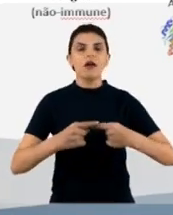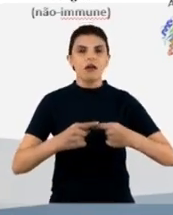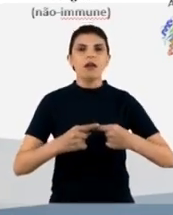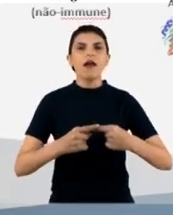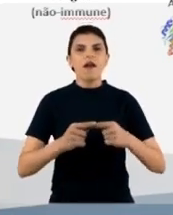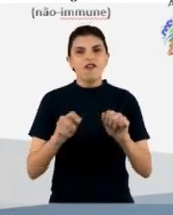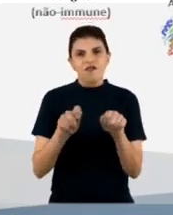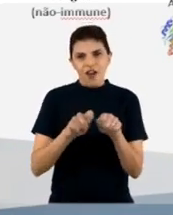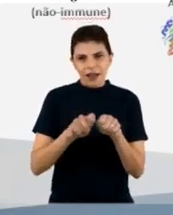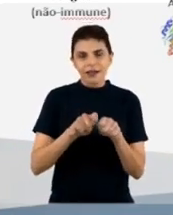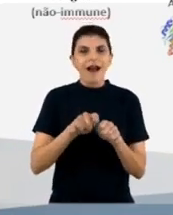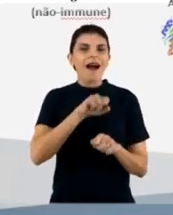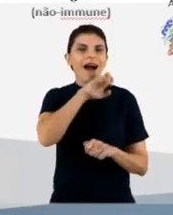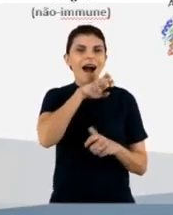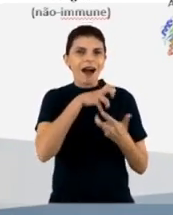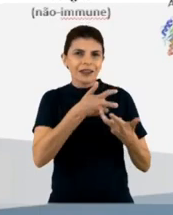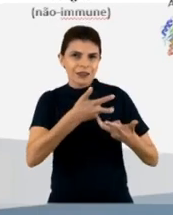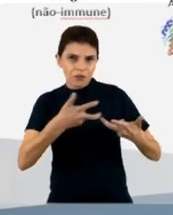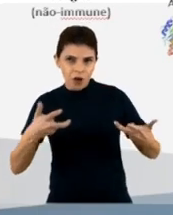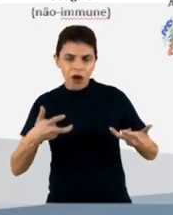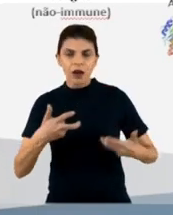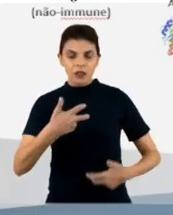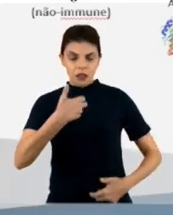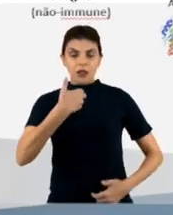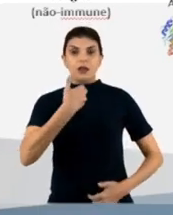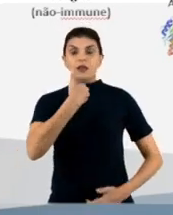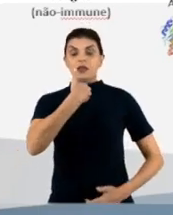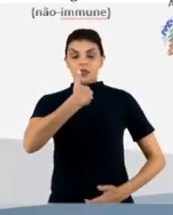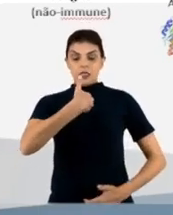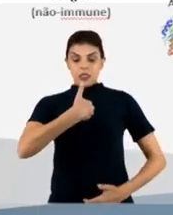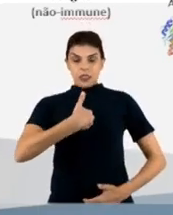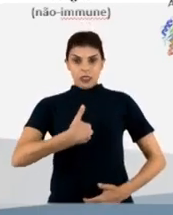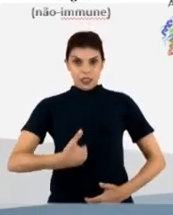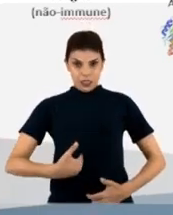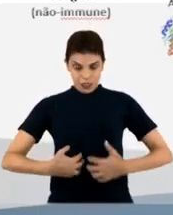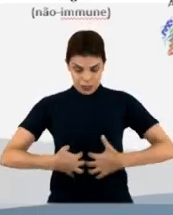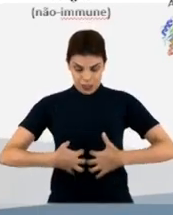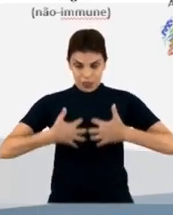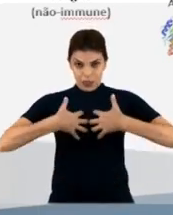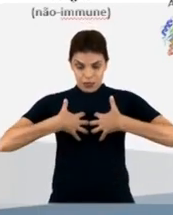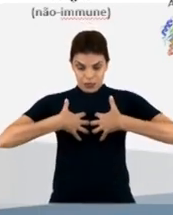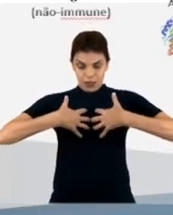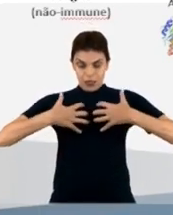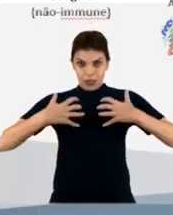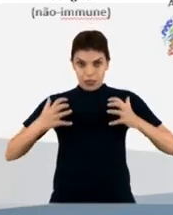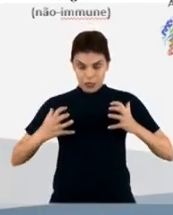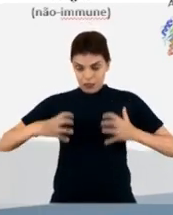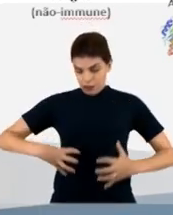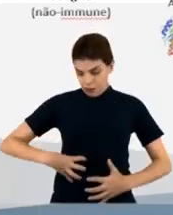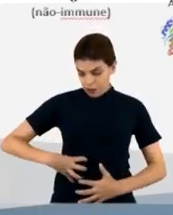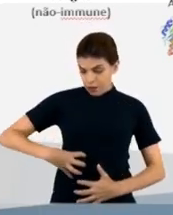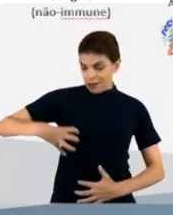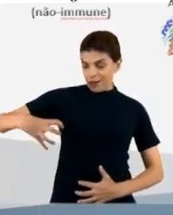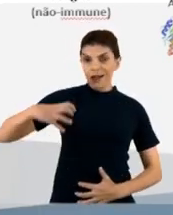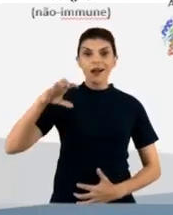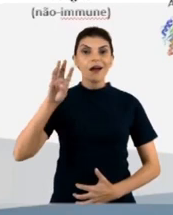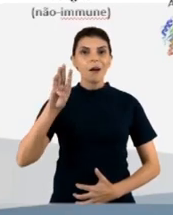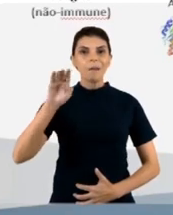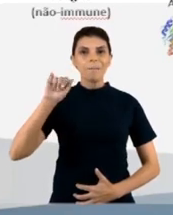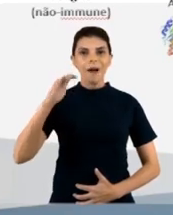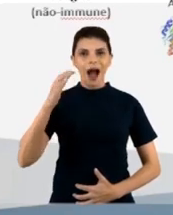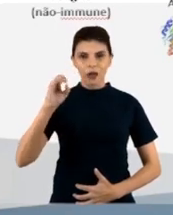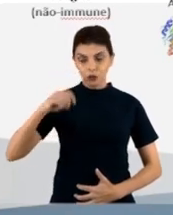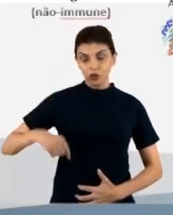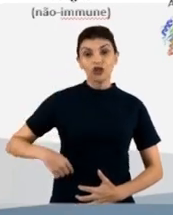esplenectomia desse animal, quer dizer, retira o baço, onde essas células vão estar, essas células produtoras de anticorpos vão